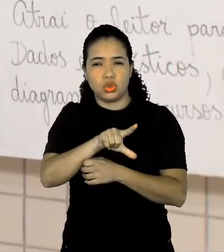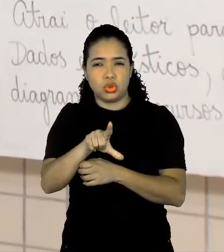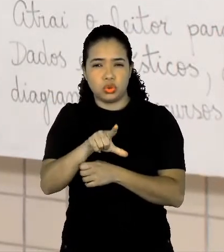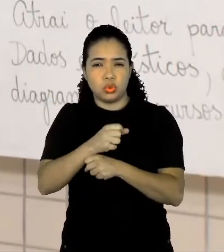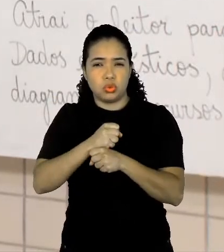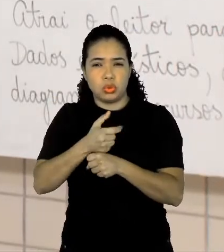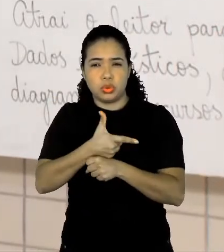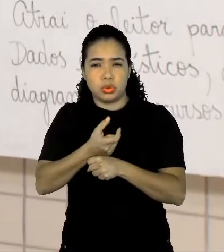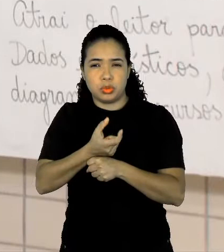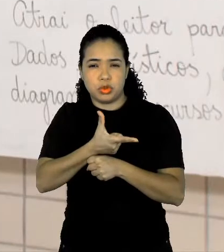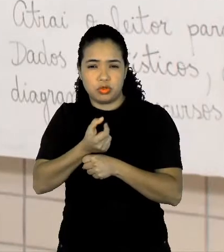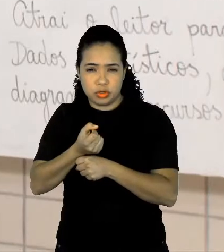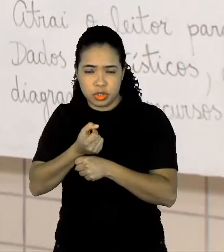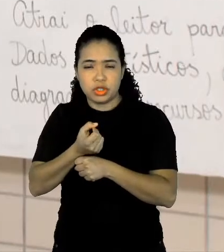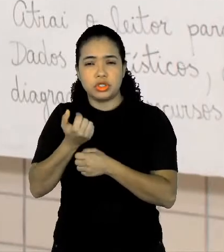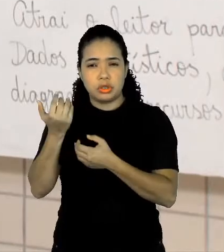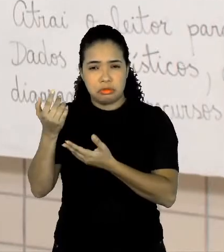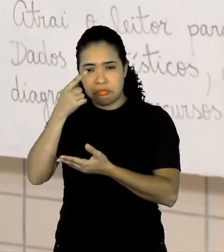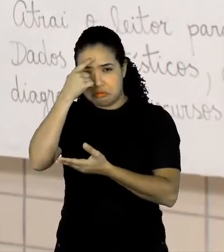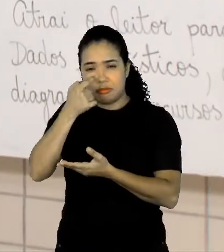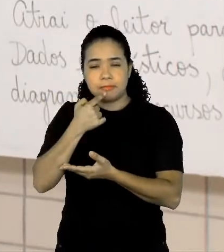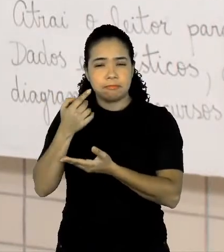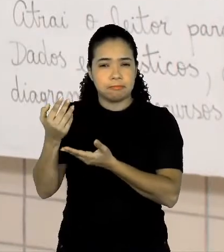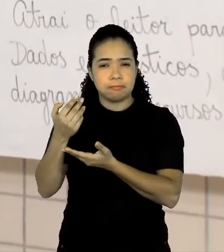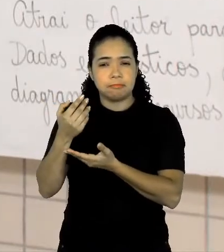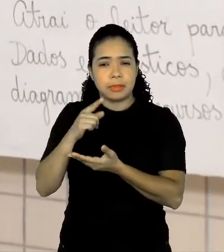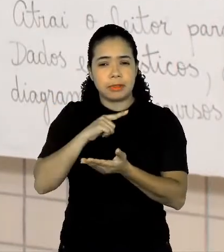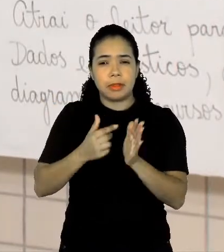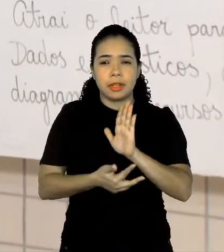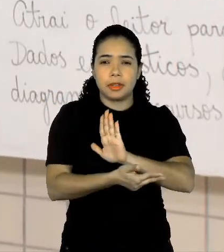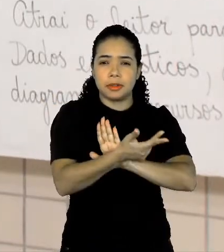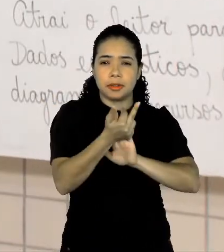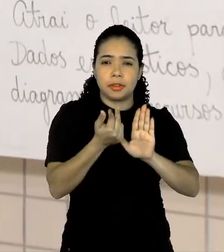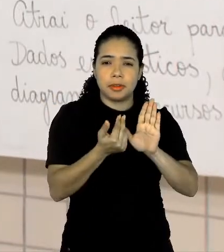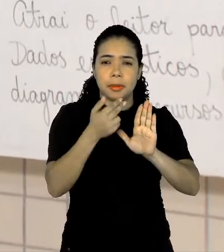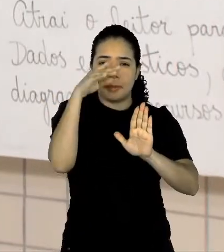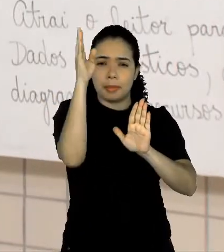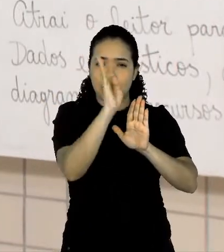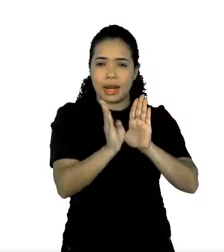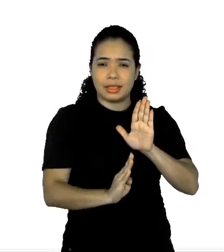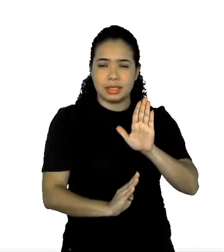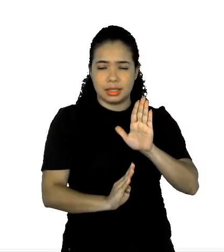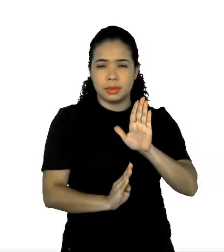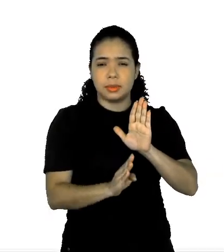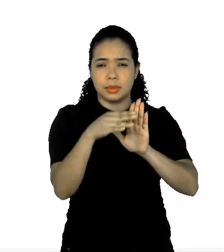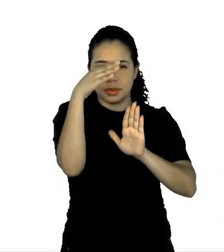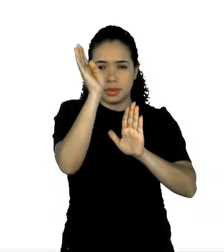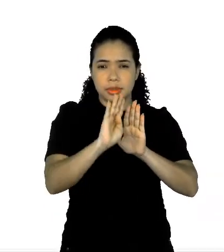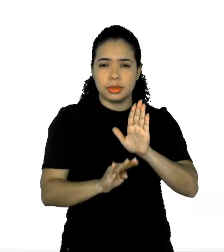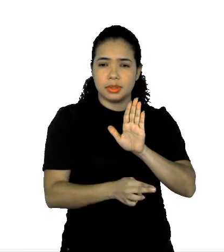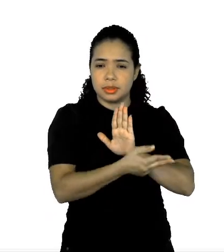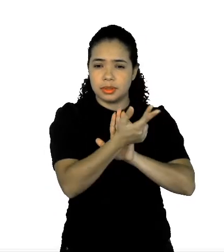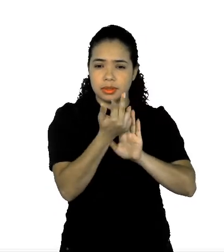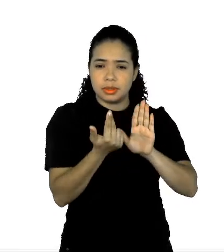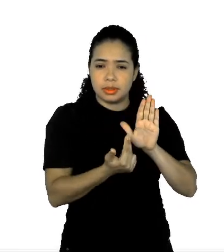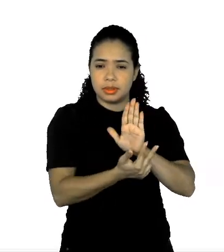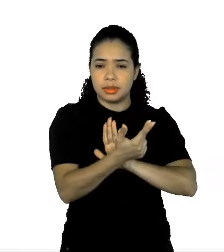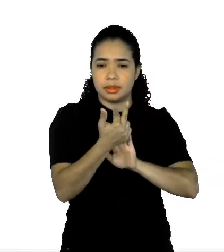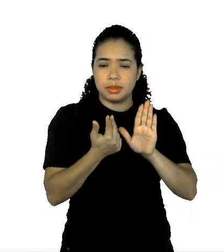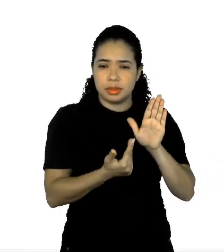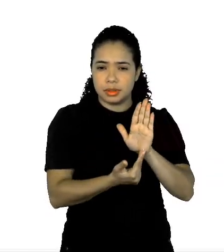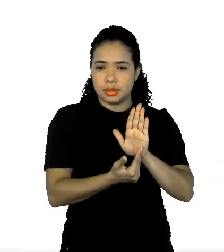tarde ele foi liberado, né, e aí a gente tem o mapa do Brasil. Observe que a gente tem o mapa e uma